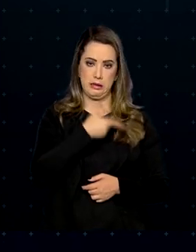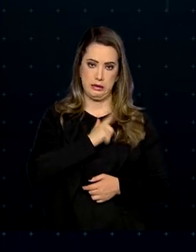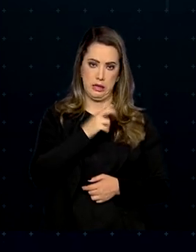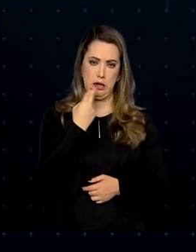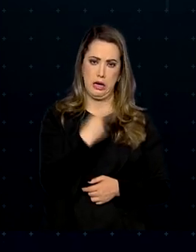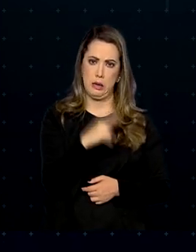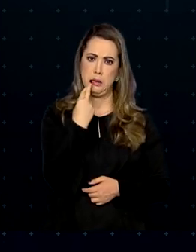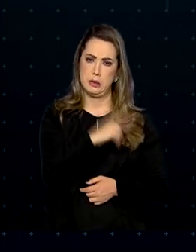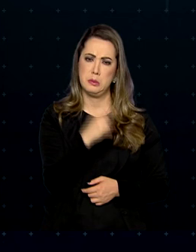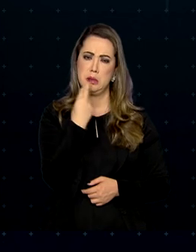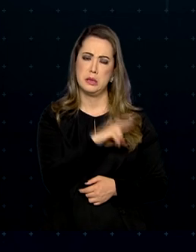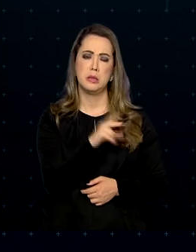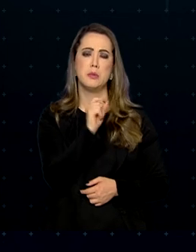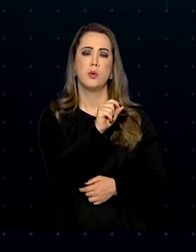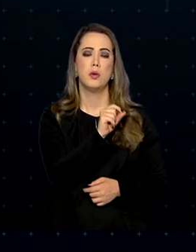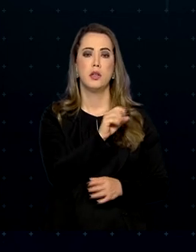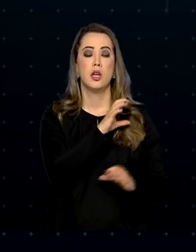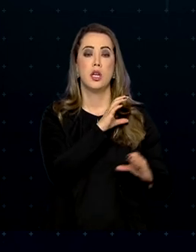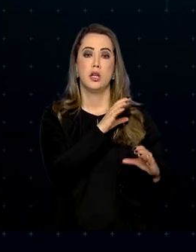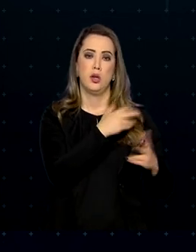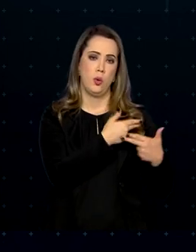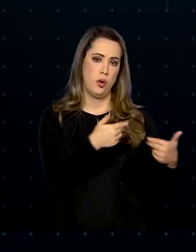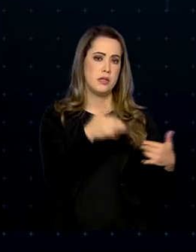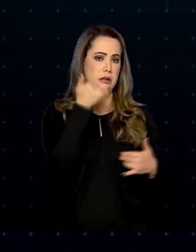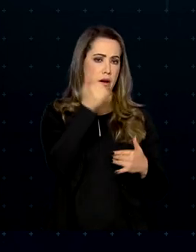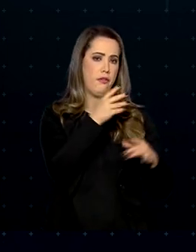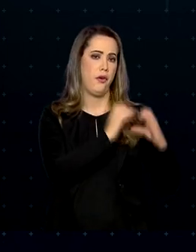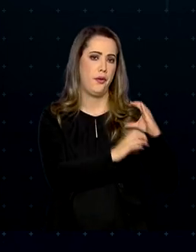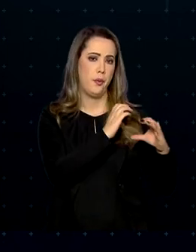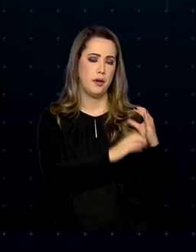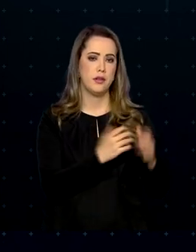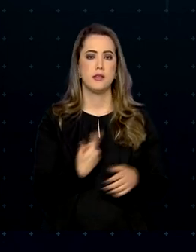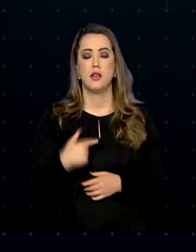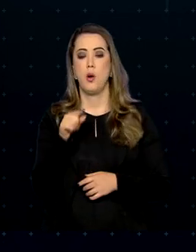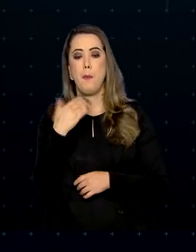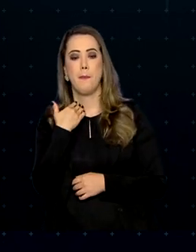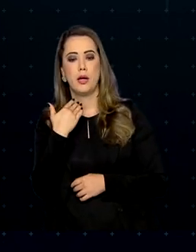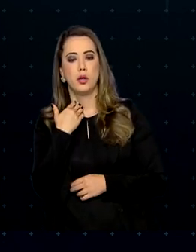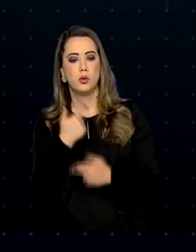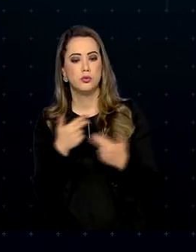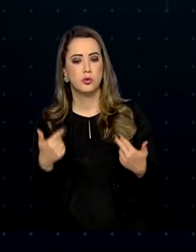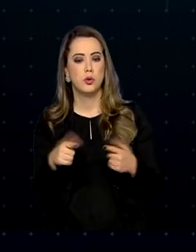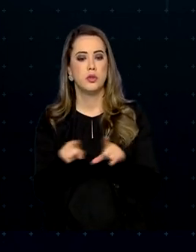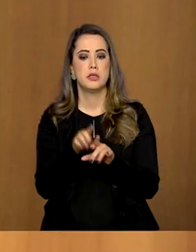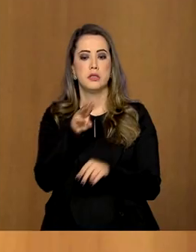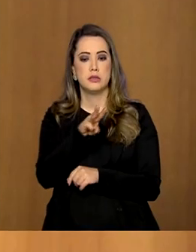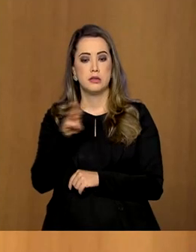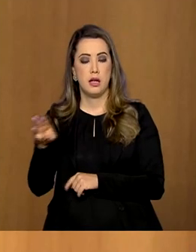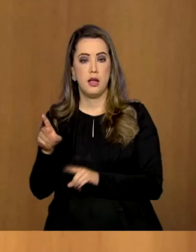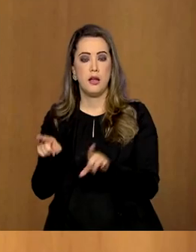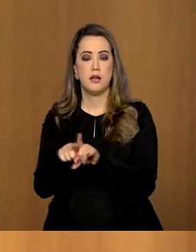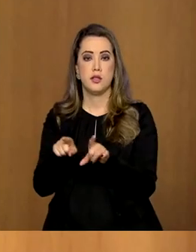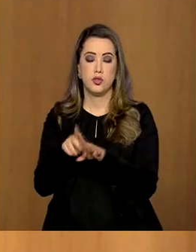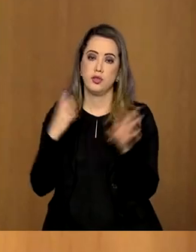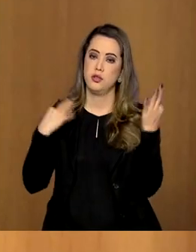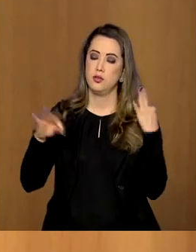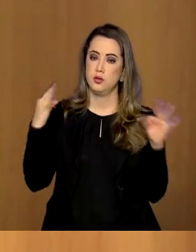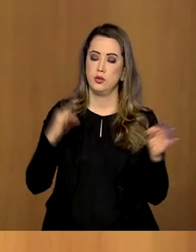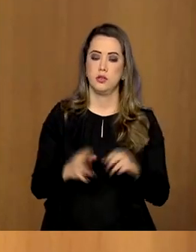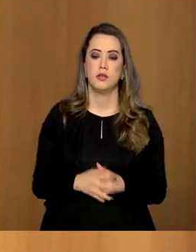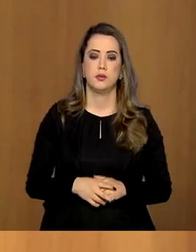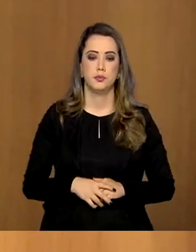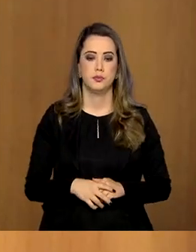notificações foram os de telecomunicações, financeiro, e-commerce e turismo. A telecomunicações